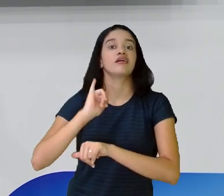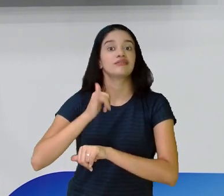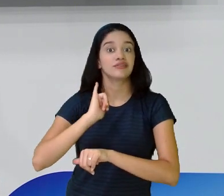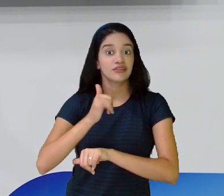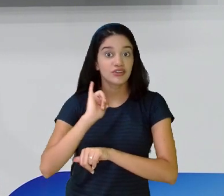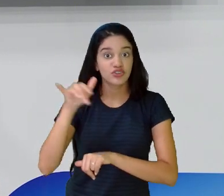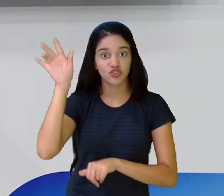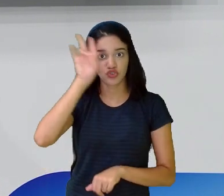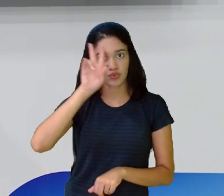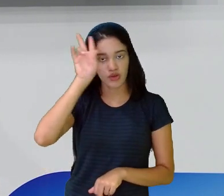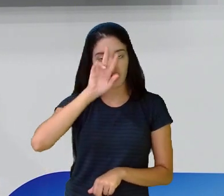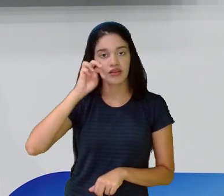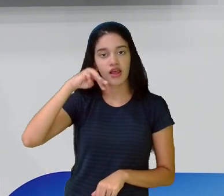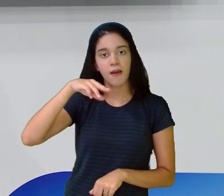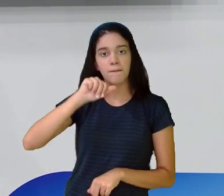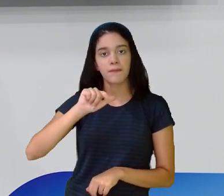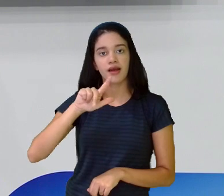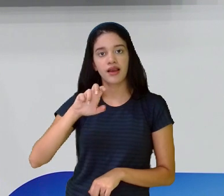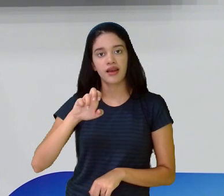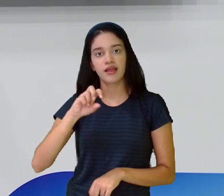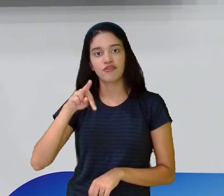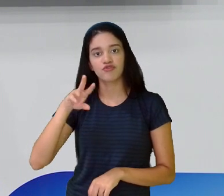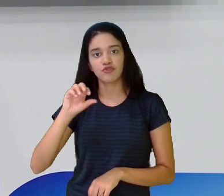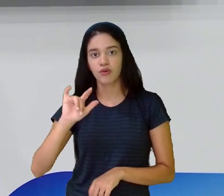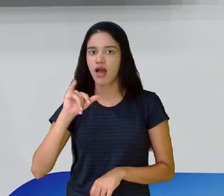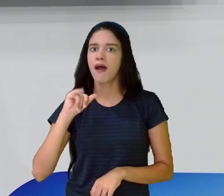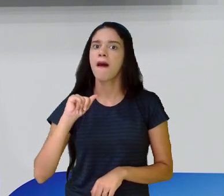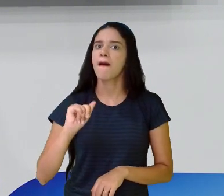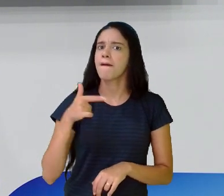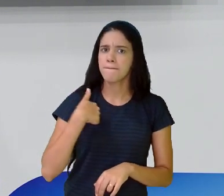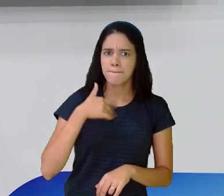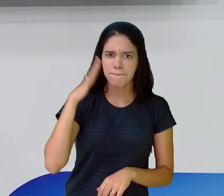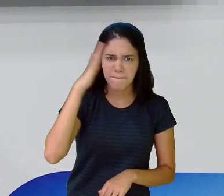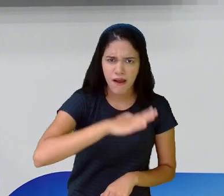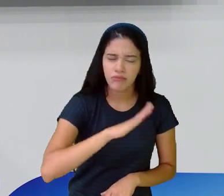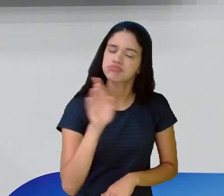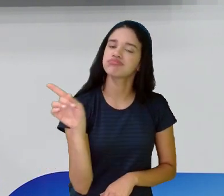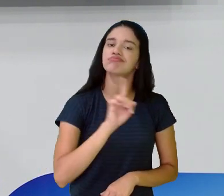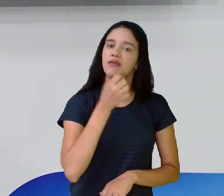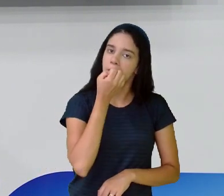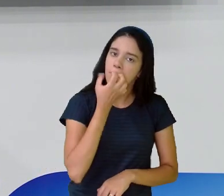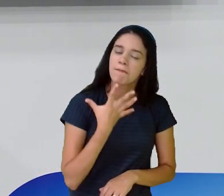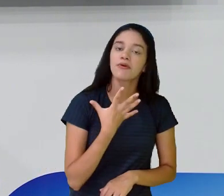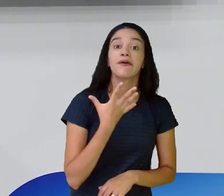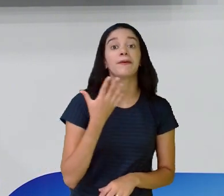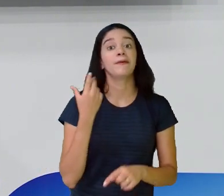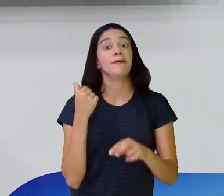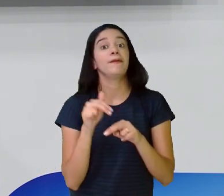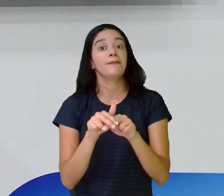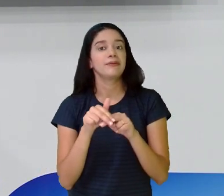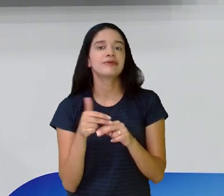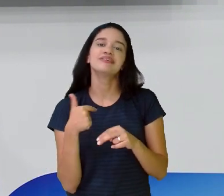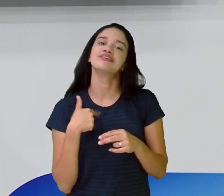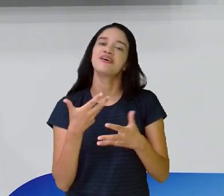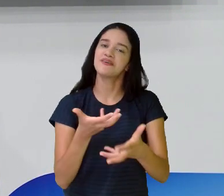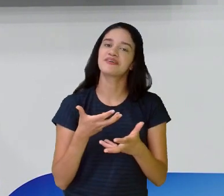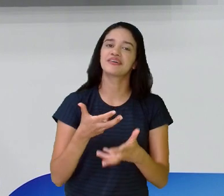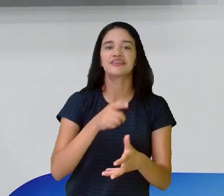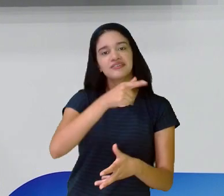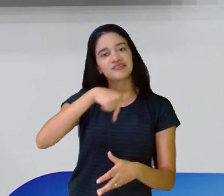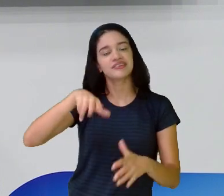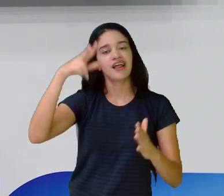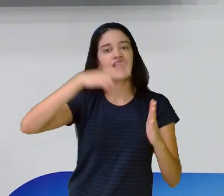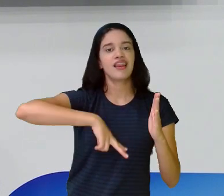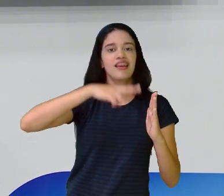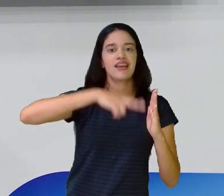Malévola. Ela não era má. Ela não era má. Aí é por isso que vou contar muito. Quero que vocês ou